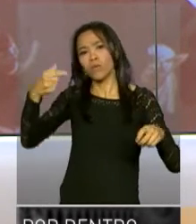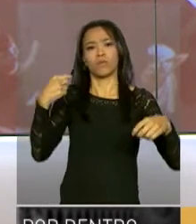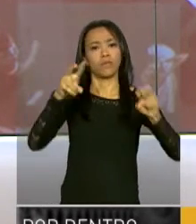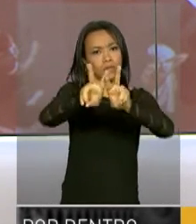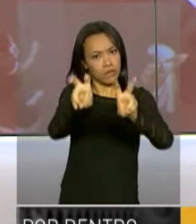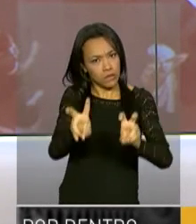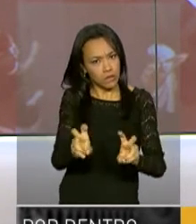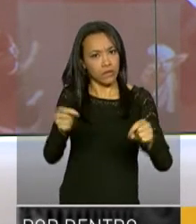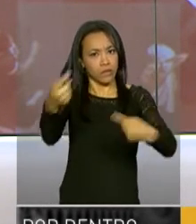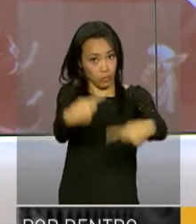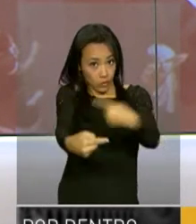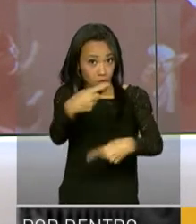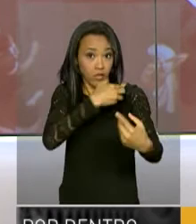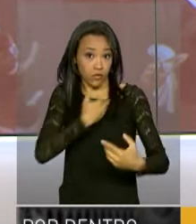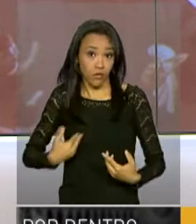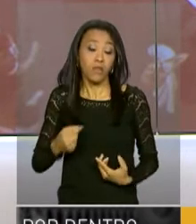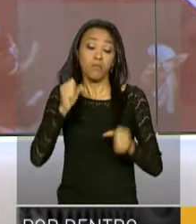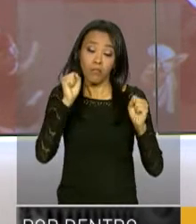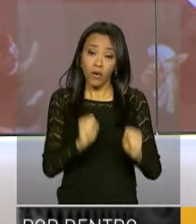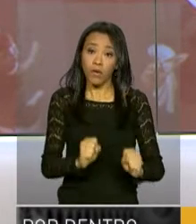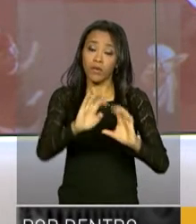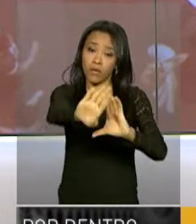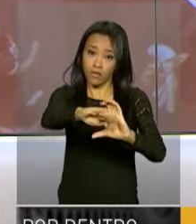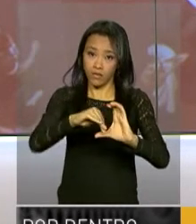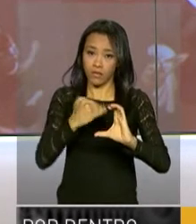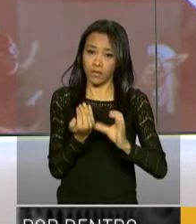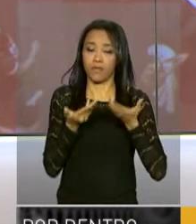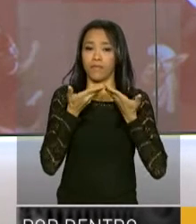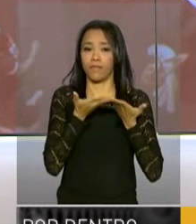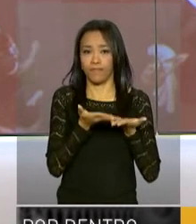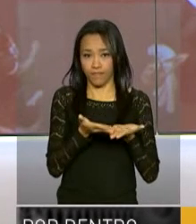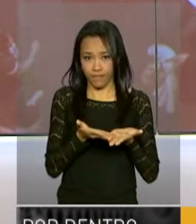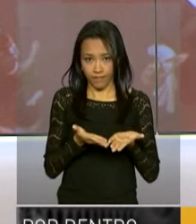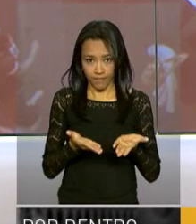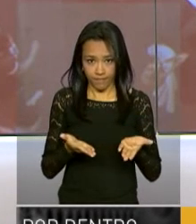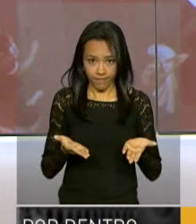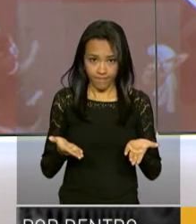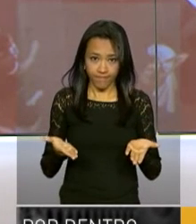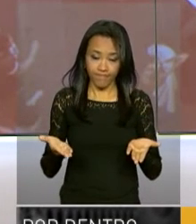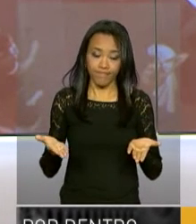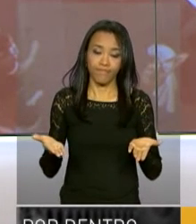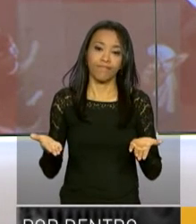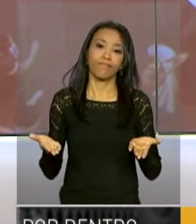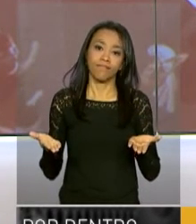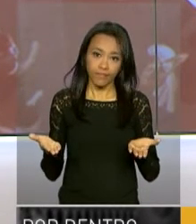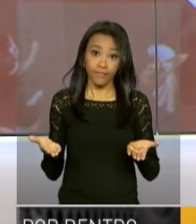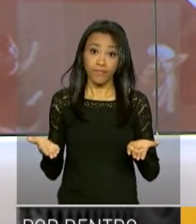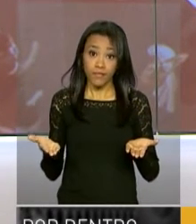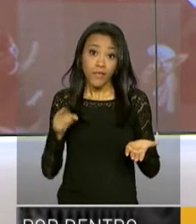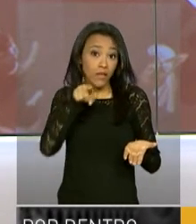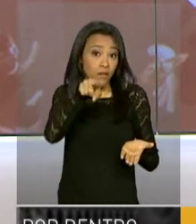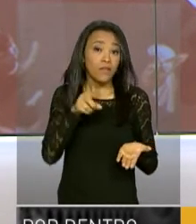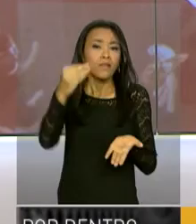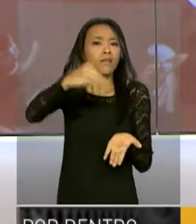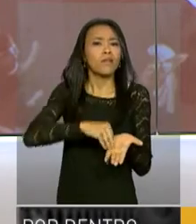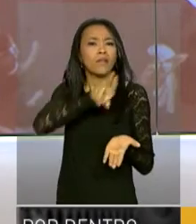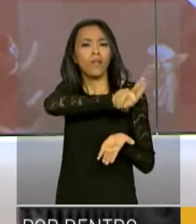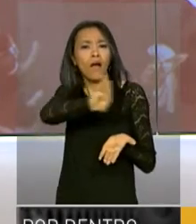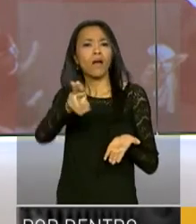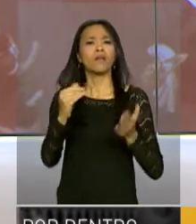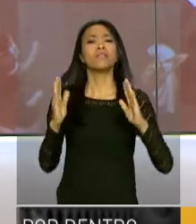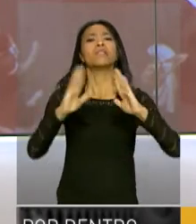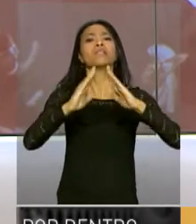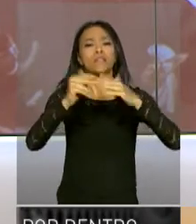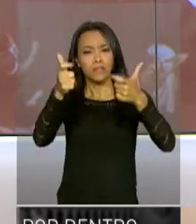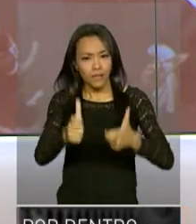governo, escreva um e-mail para por dentro do governo tudo junto, arroba presidencia.gov.br. Coloque o seu nome